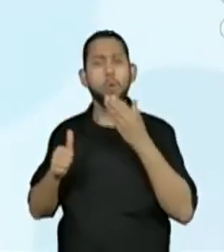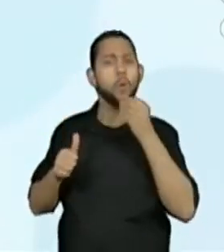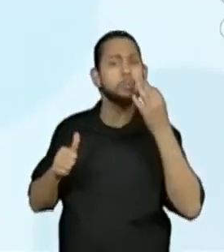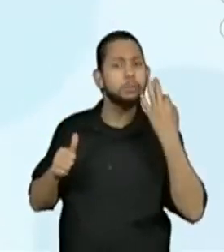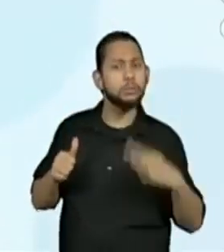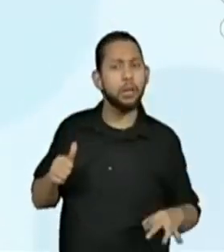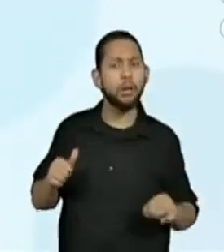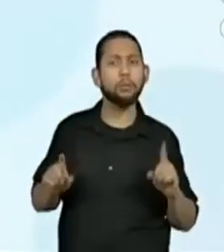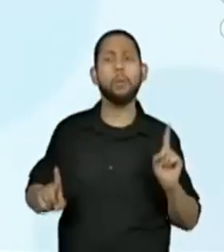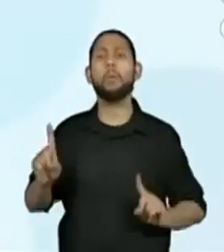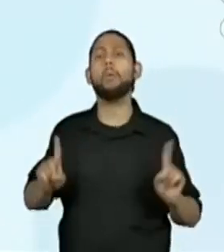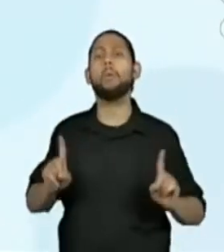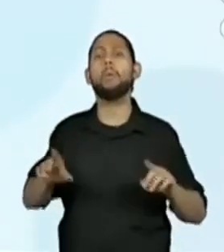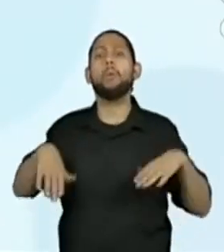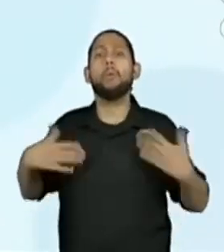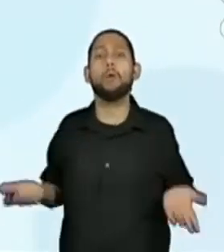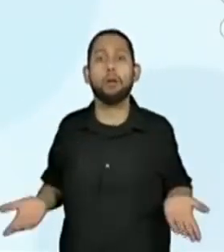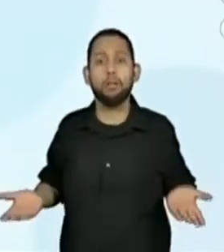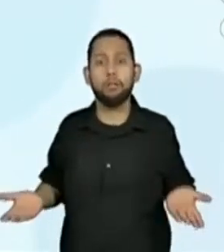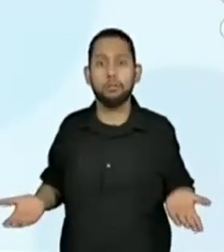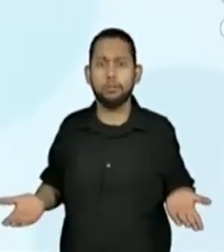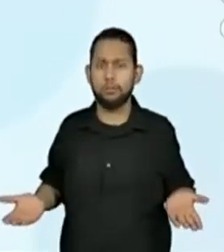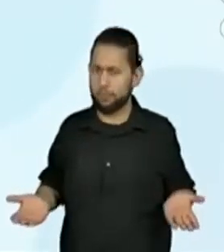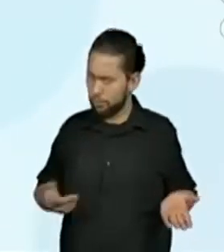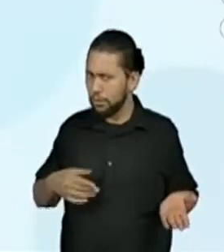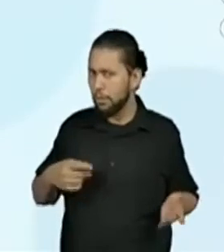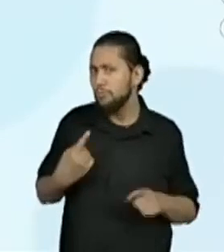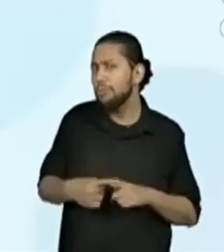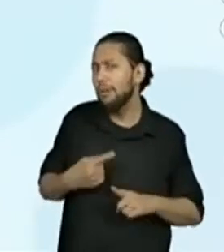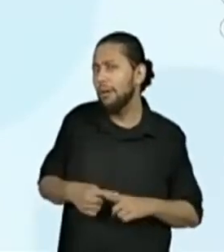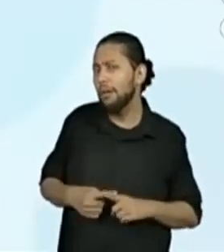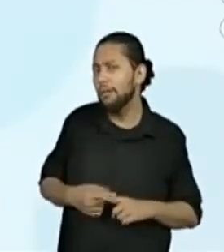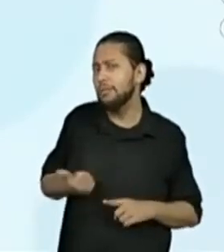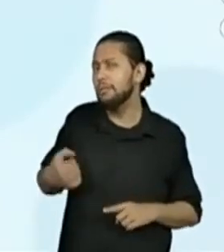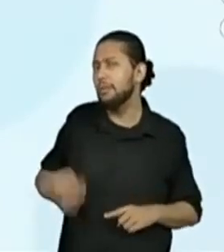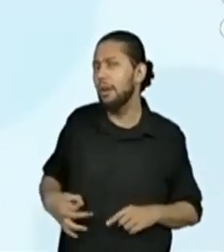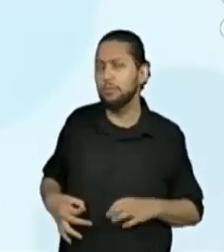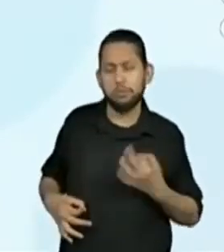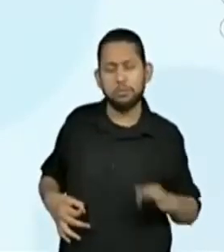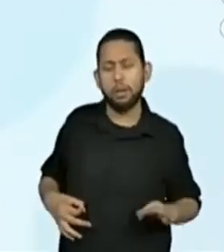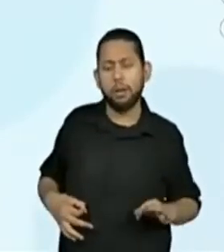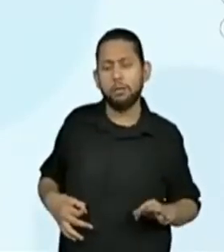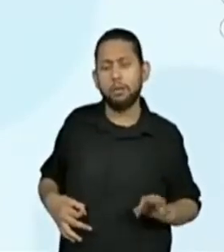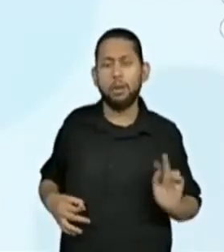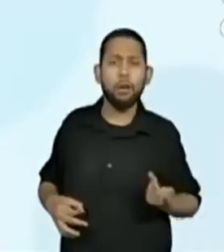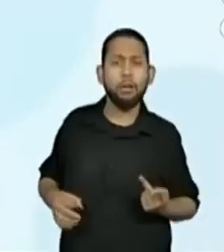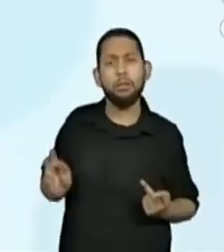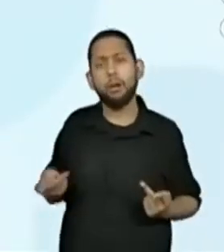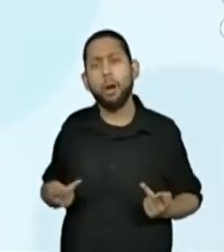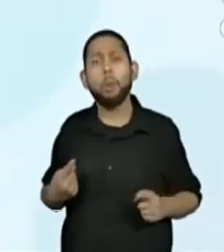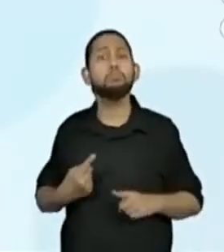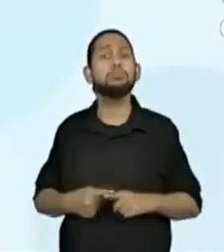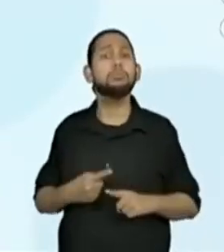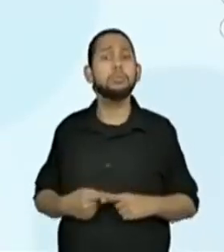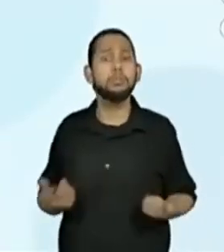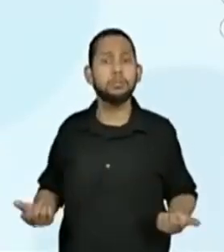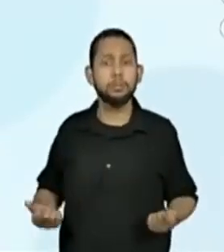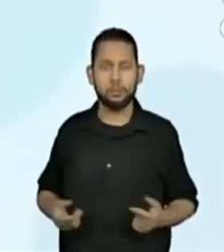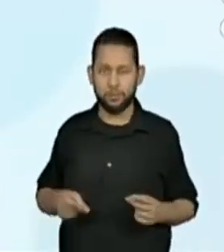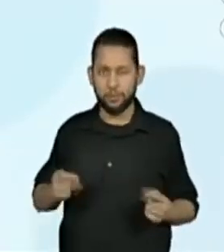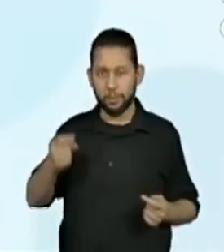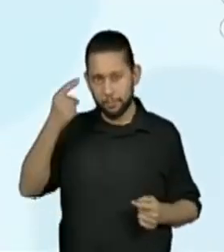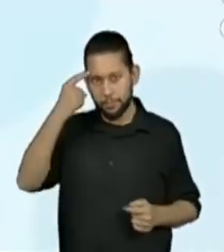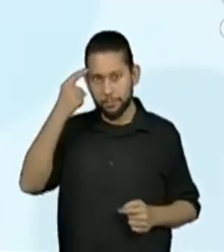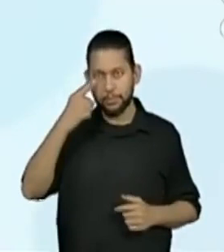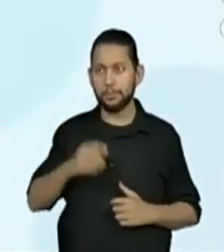Laura ou Paulo e por quê? Então, vamos pensar aí, para a gente responder. A